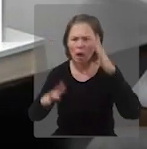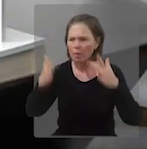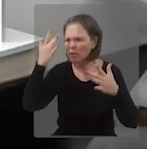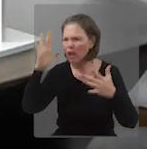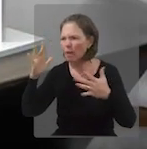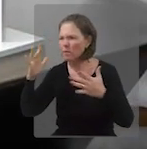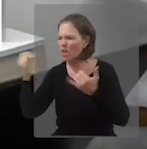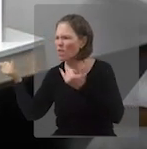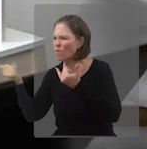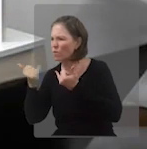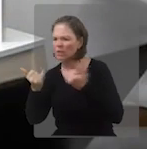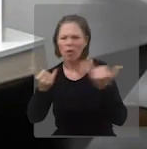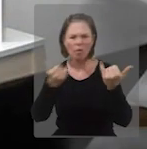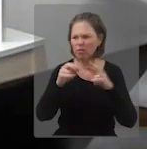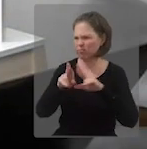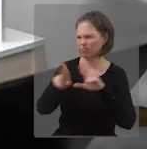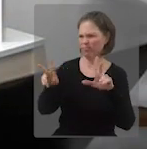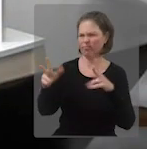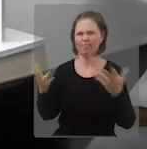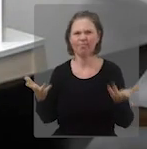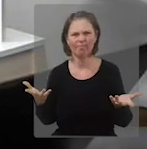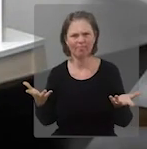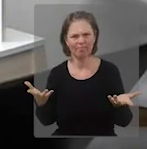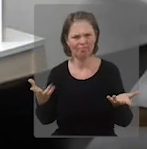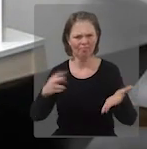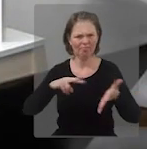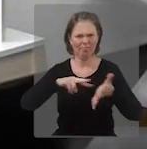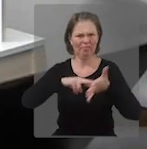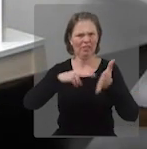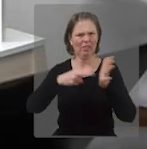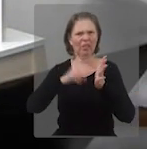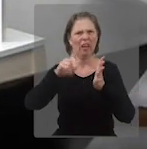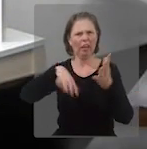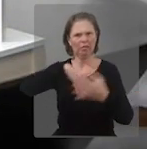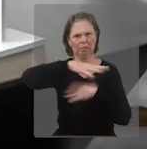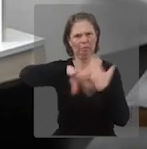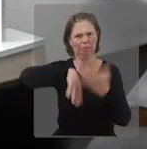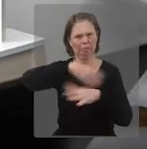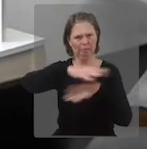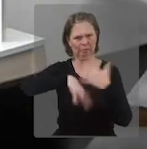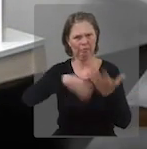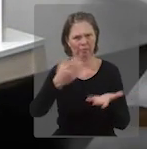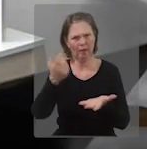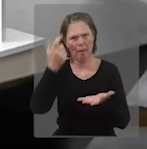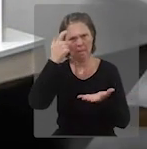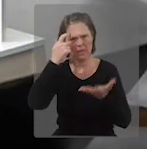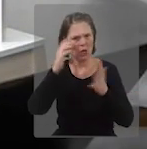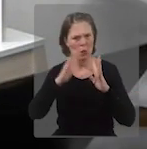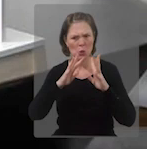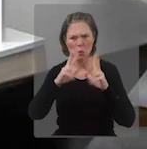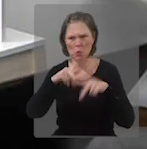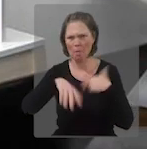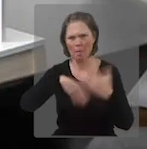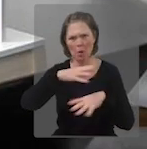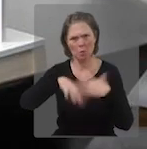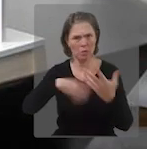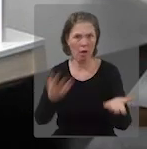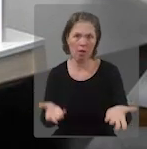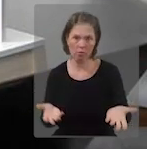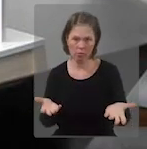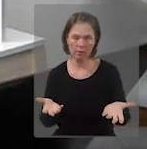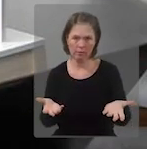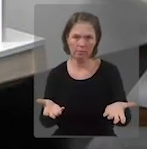as informações desencontradas. Isso já te sinaliza como toda instituição sendo daquela forma, né?